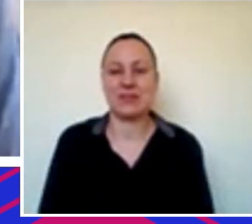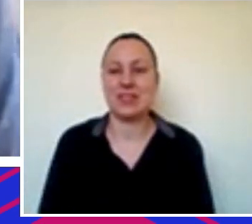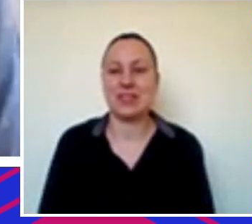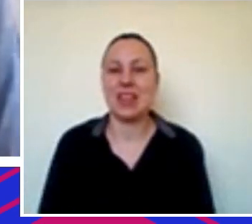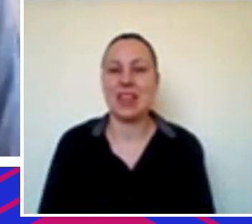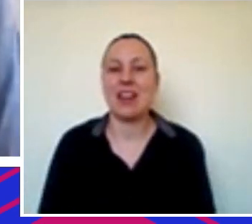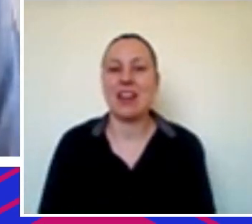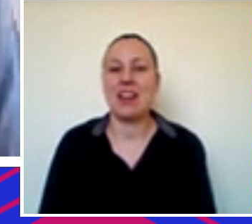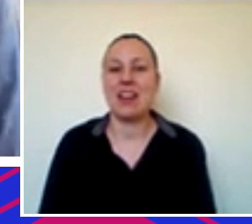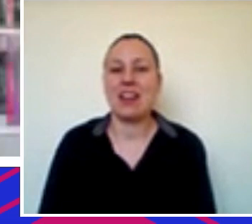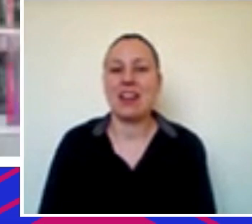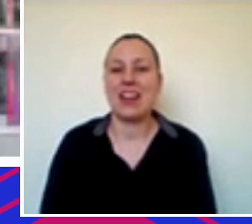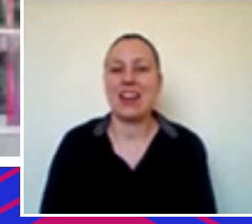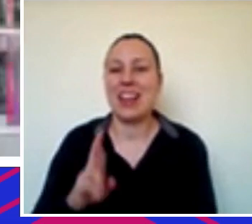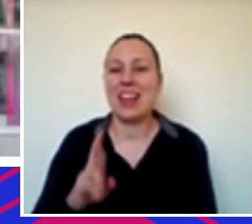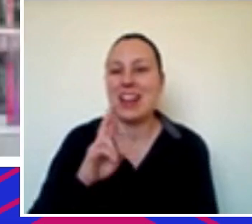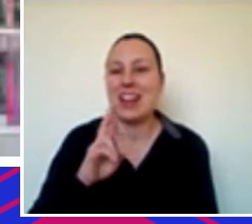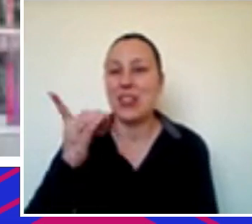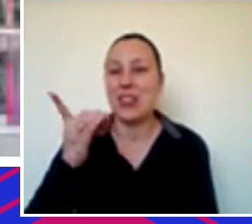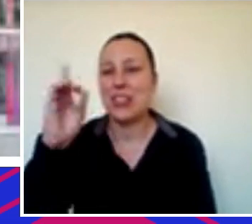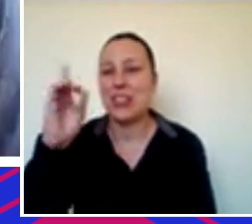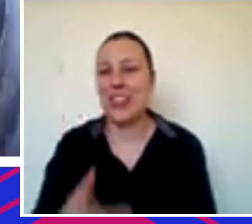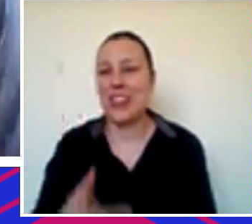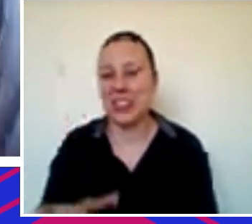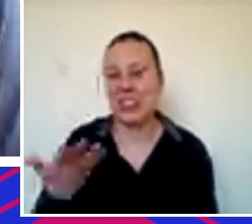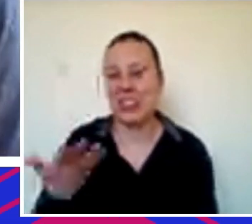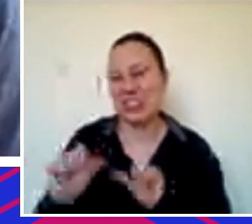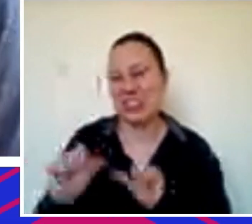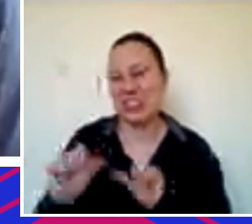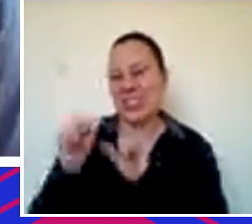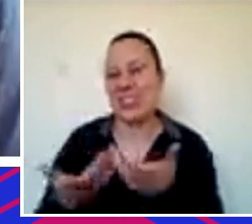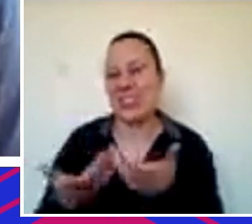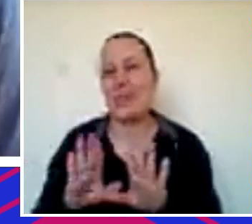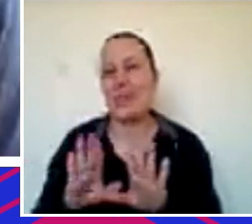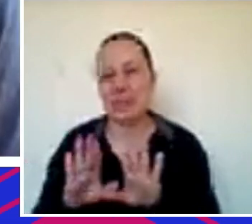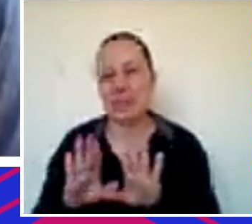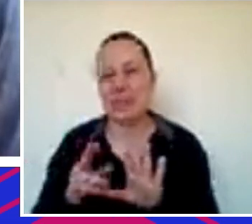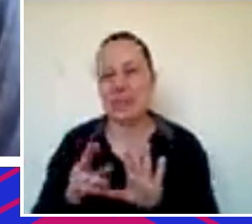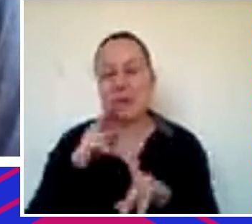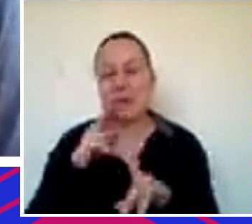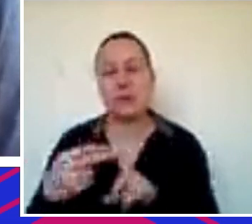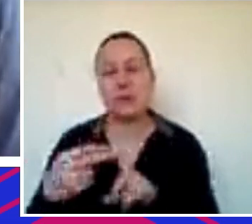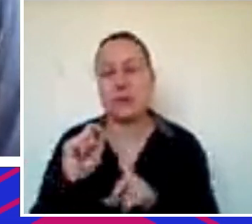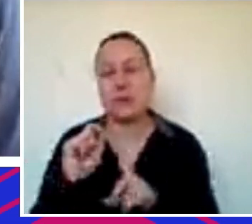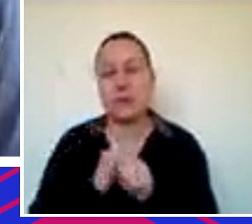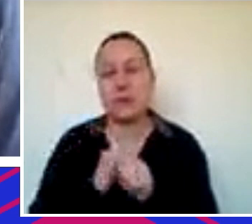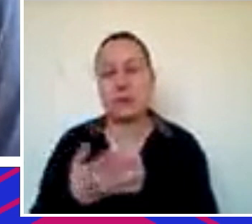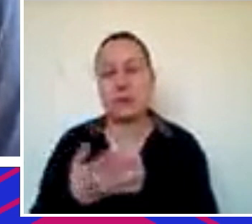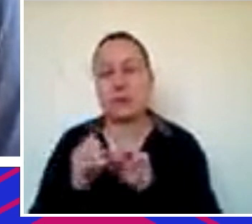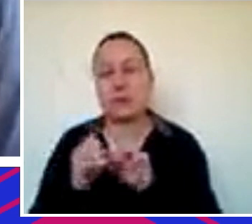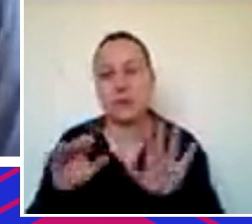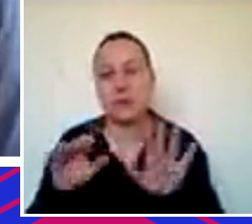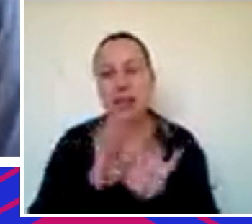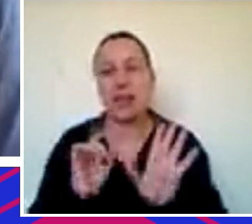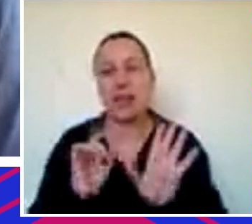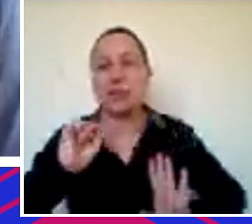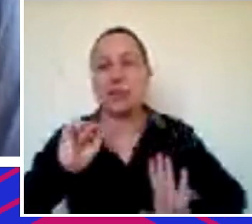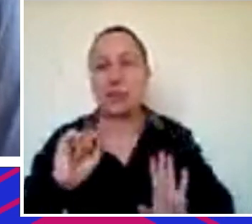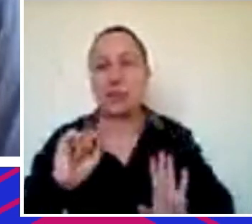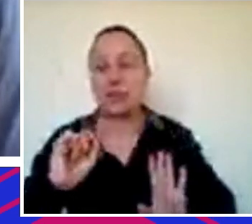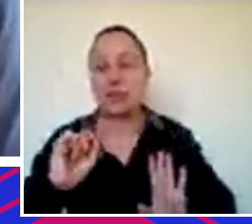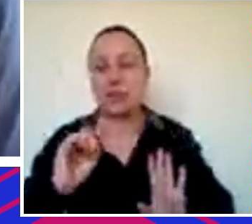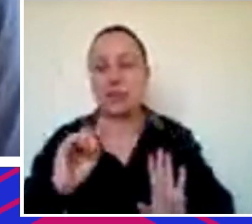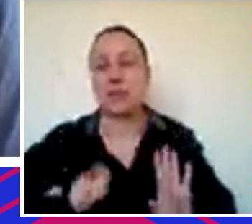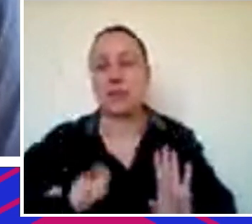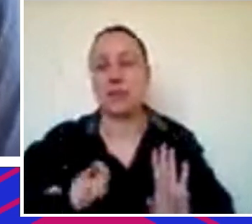dólar mas estou aceitando mas eu queria a gente tem que ter uma visão acho que a pandemia trouxe para a gente uma clareza de que a nossa